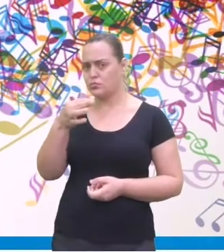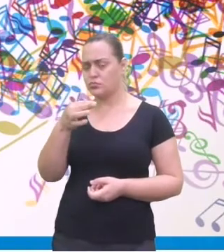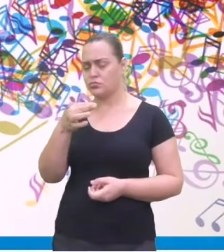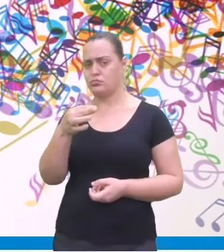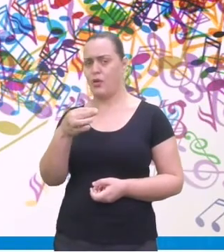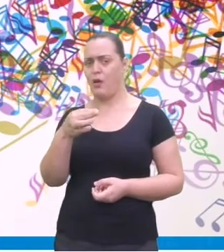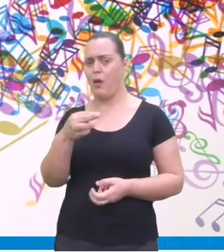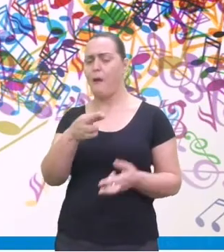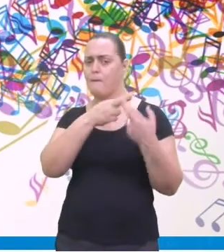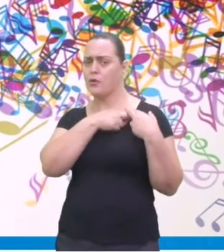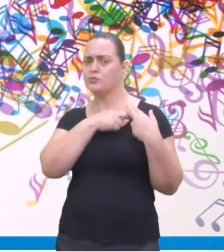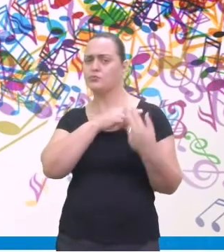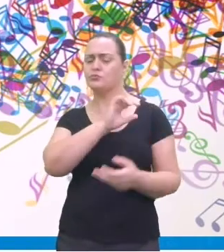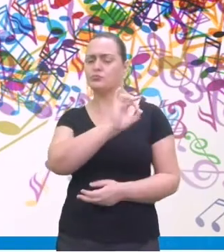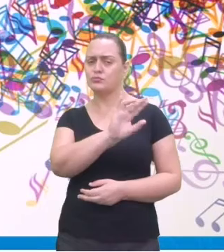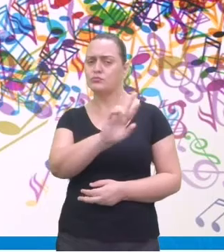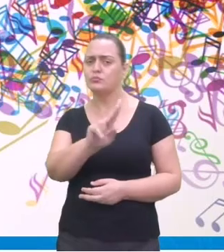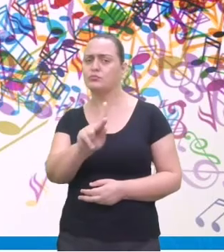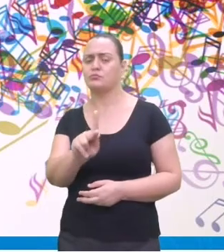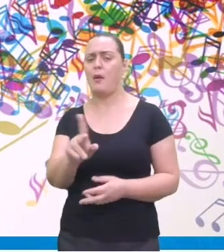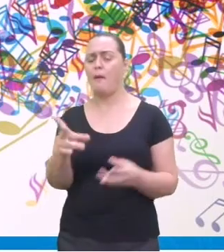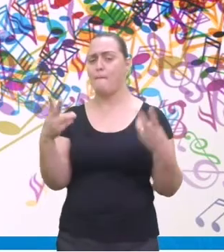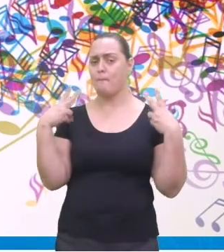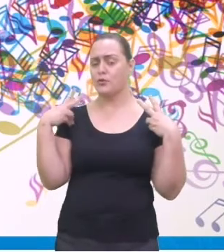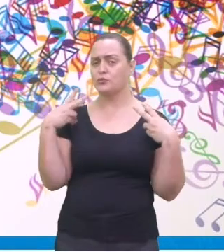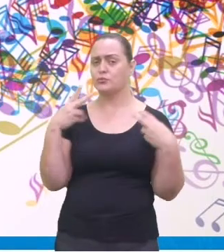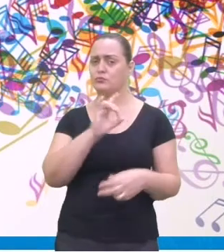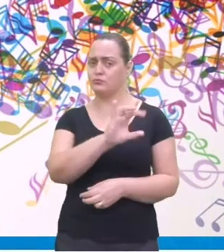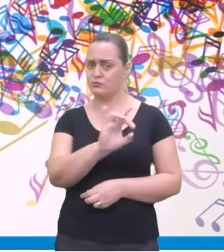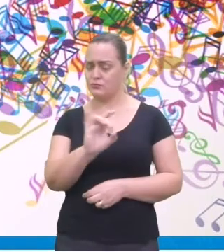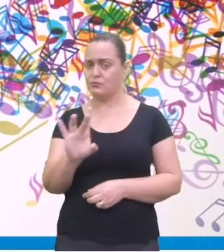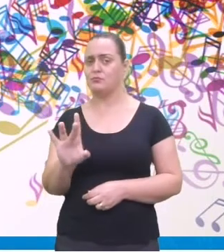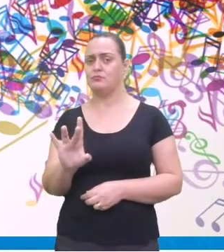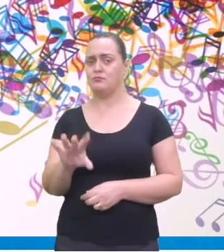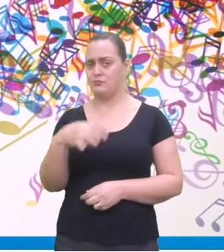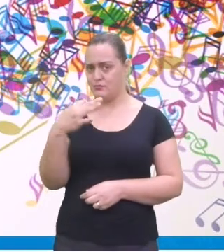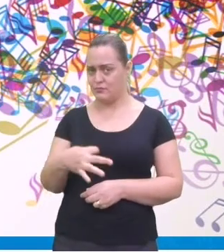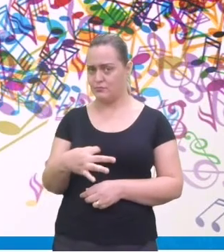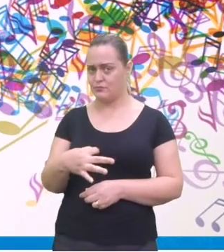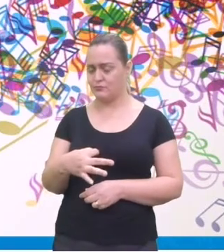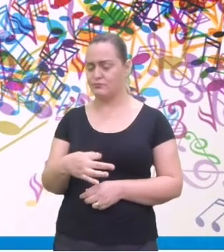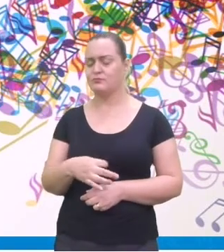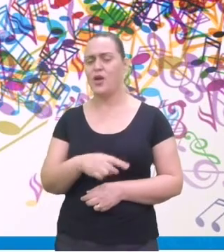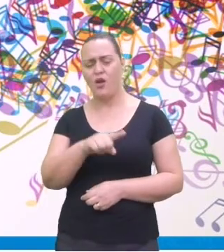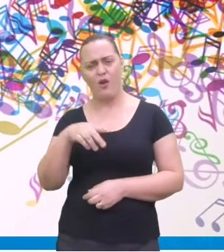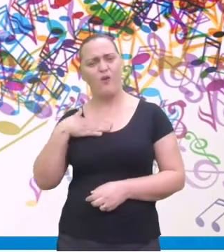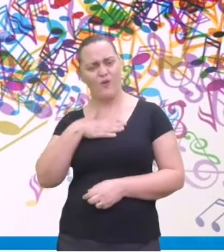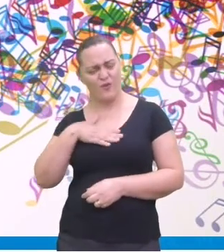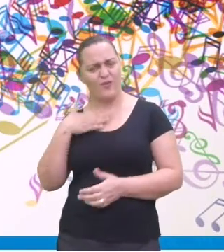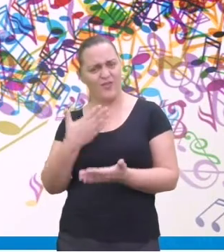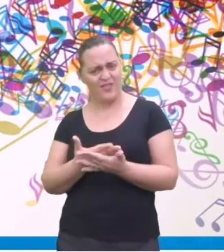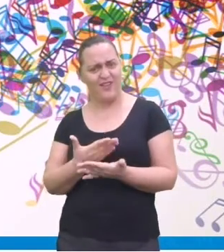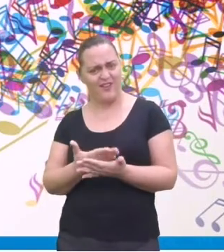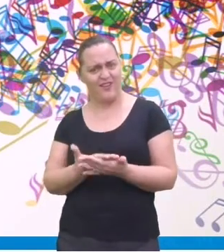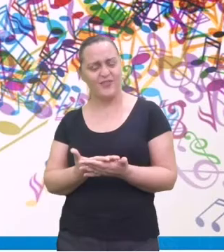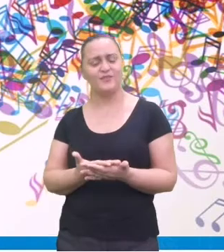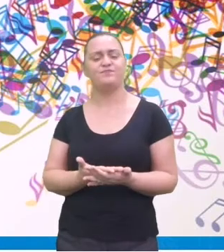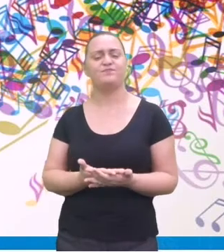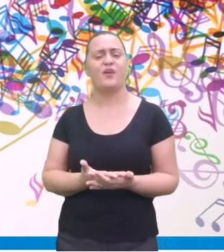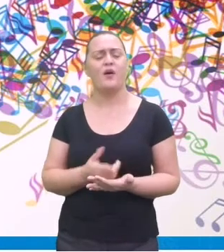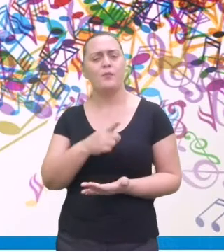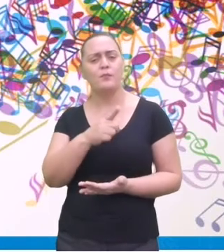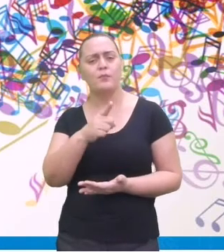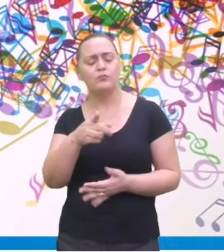Você aproveite o seu estilo musical, curta uma música, tá ok? Gostaram dessa aula? E aí, para acessar as nossas